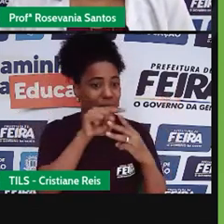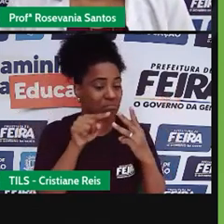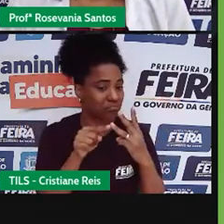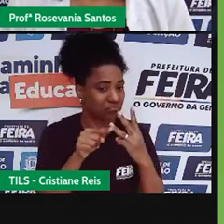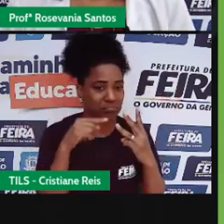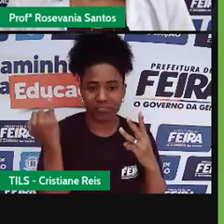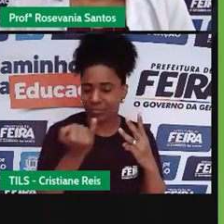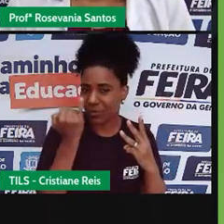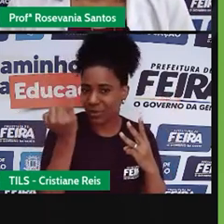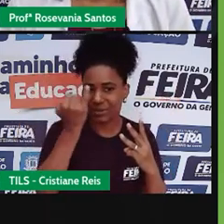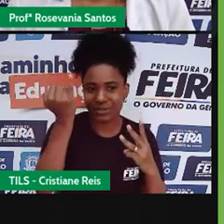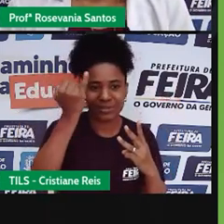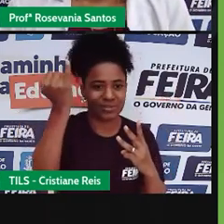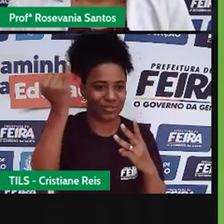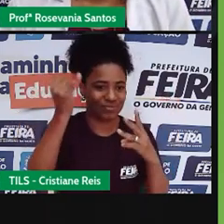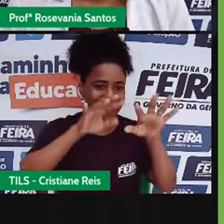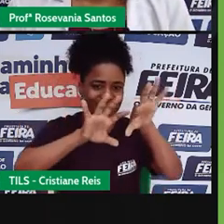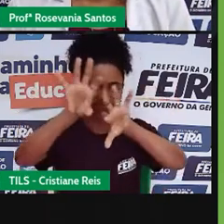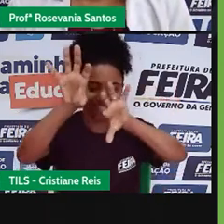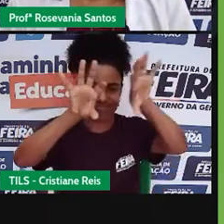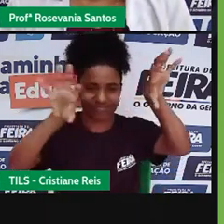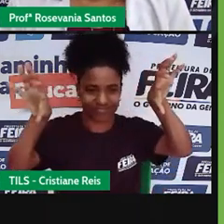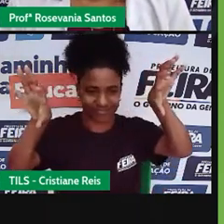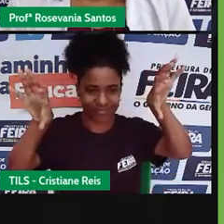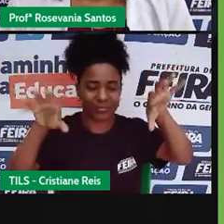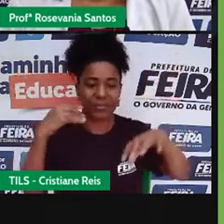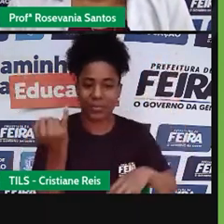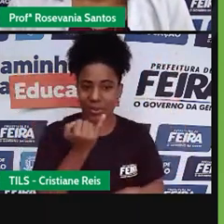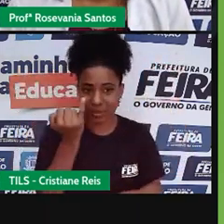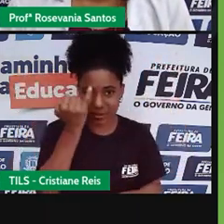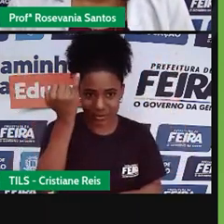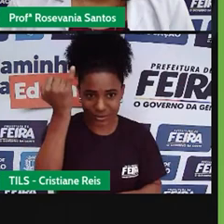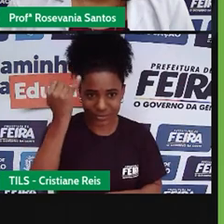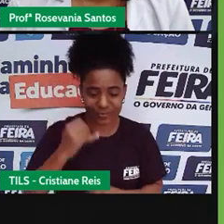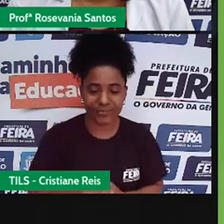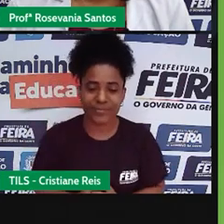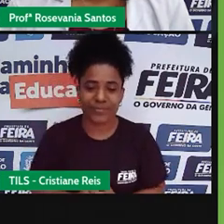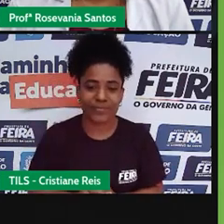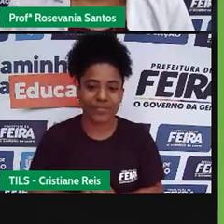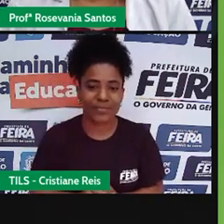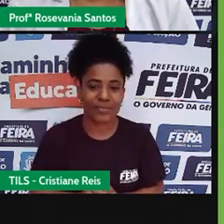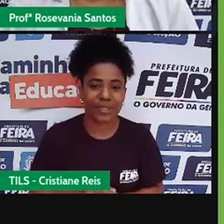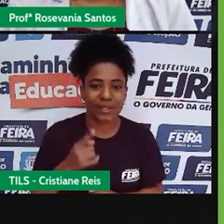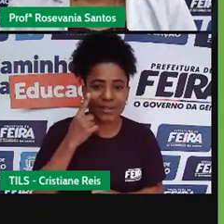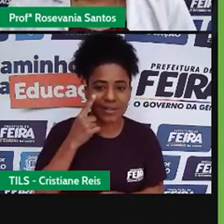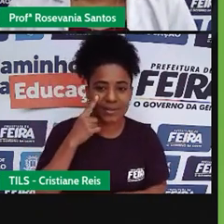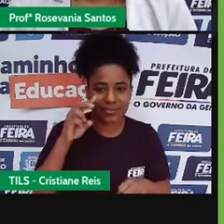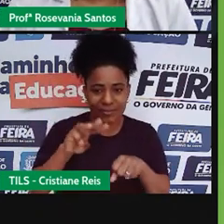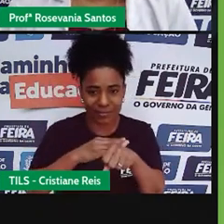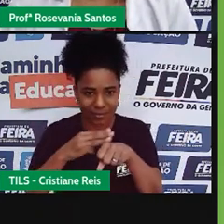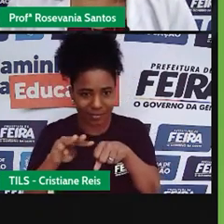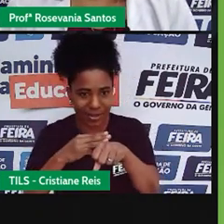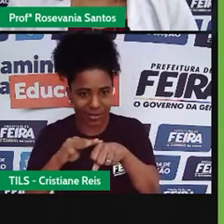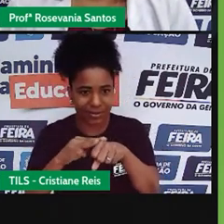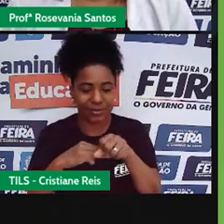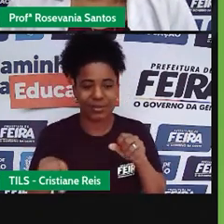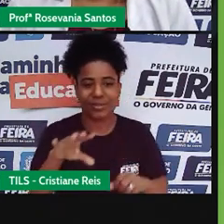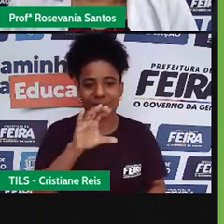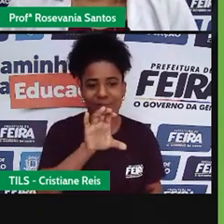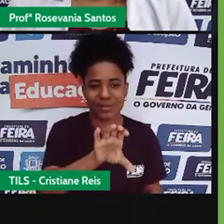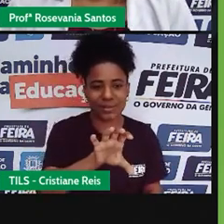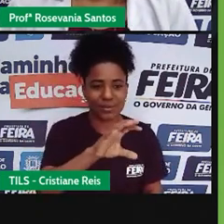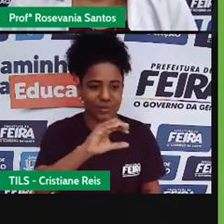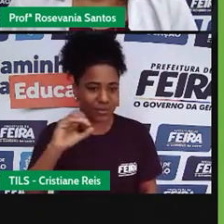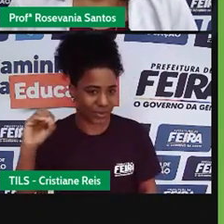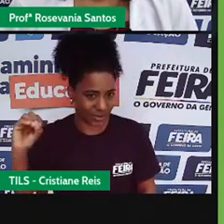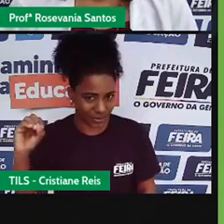essa divisão, né, entre esses países. Aqui, gente tem, né, essa parte vinha é marromzinha, a região centro-oeste, amarelo